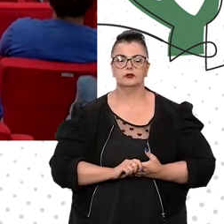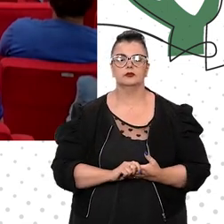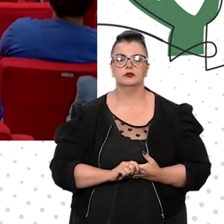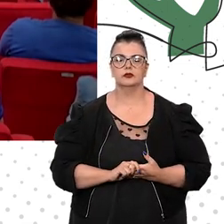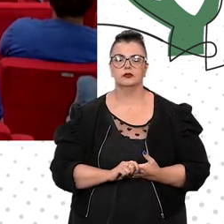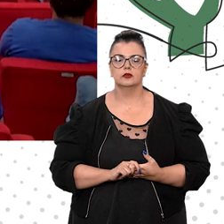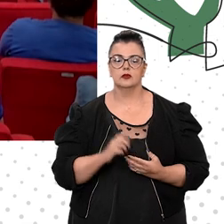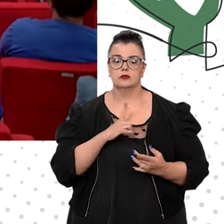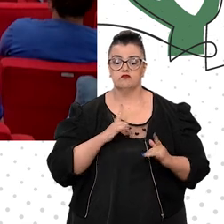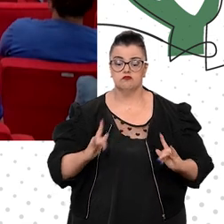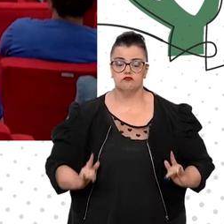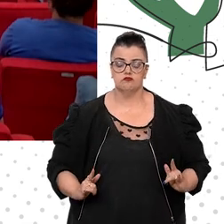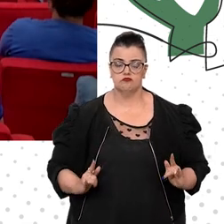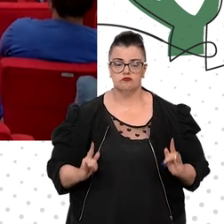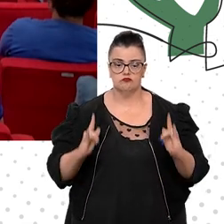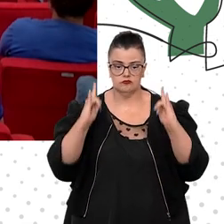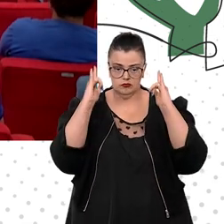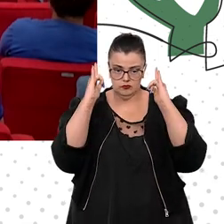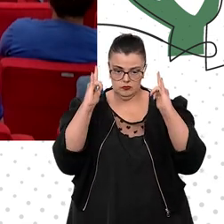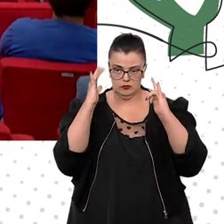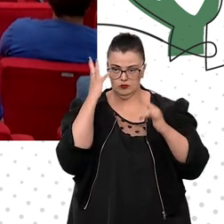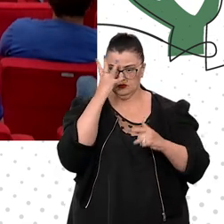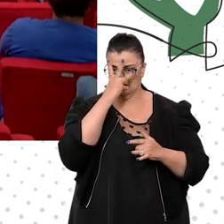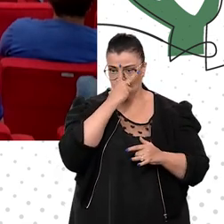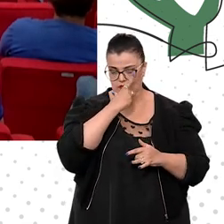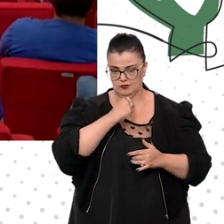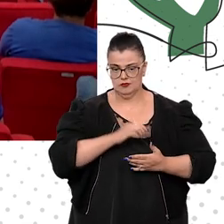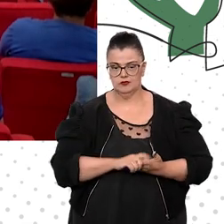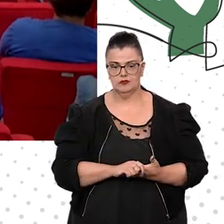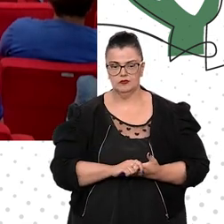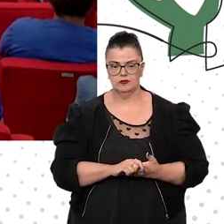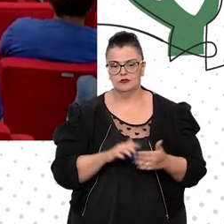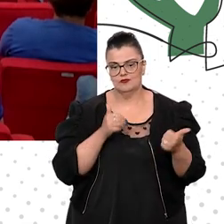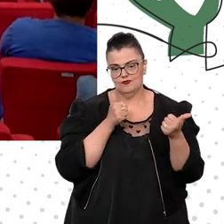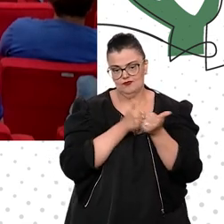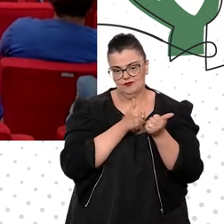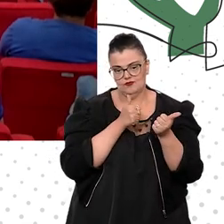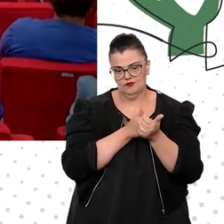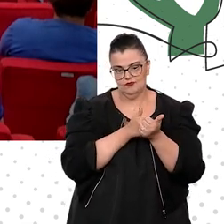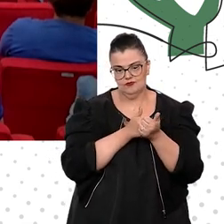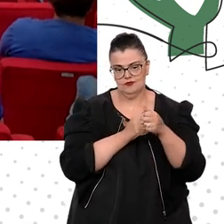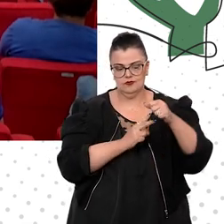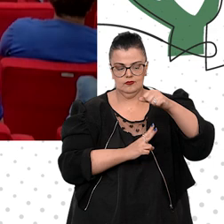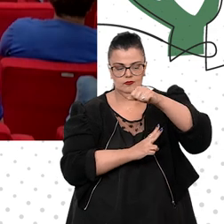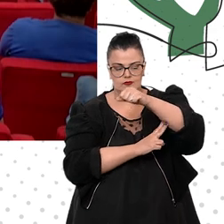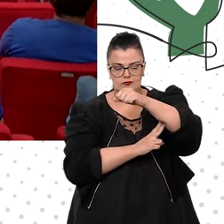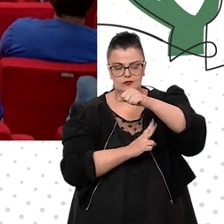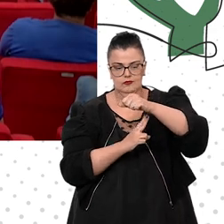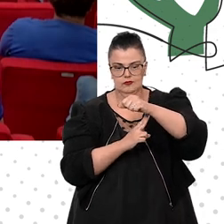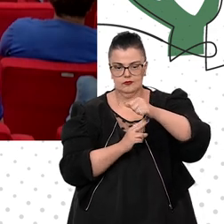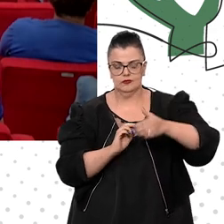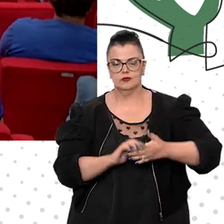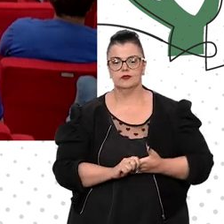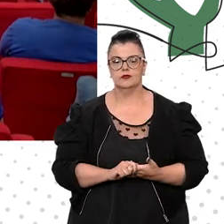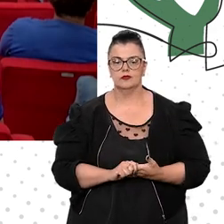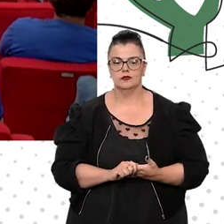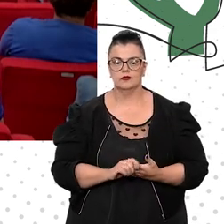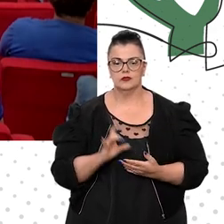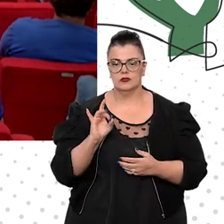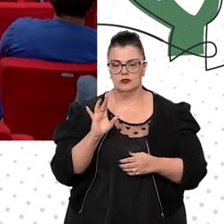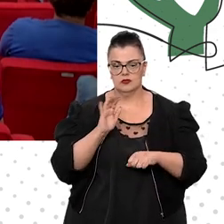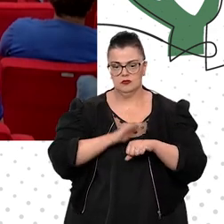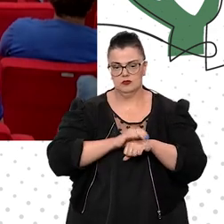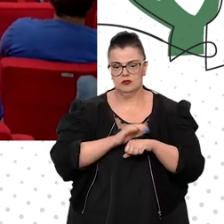prédio tão bonito lá perto da ponte JK apenas para